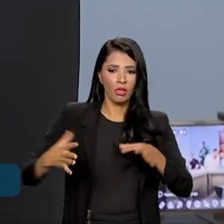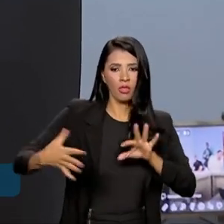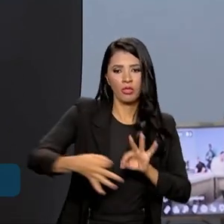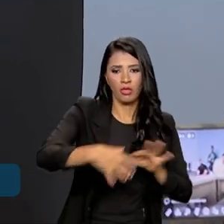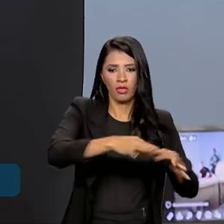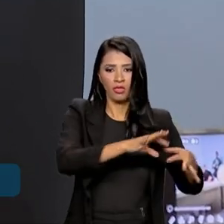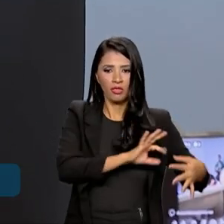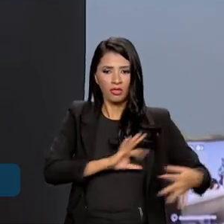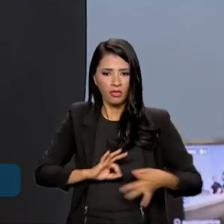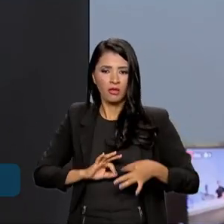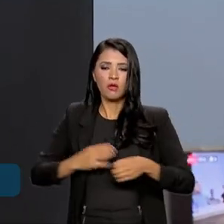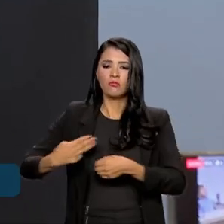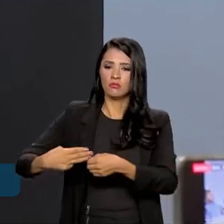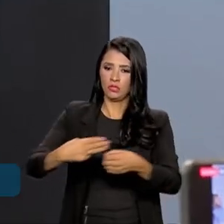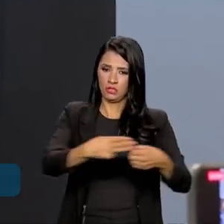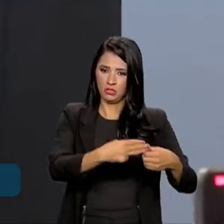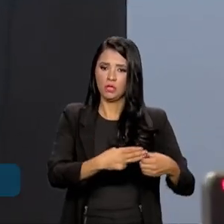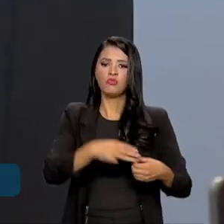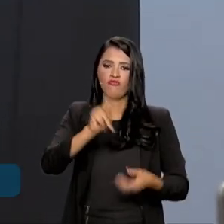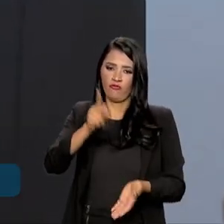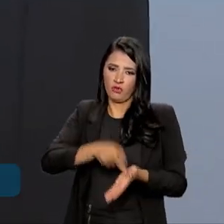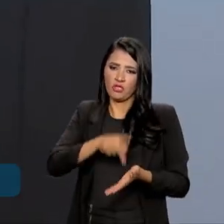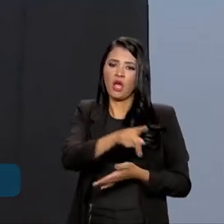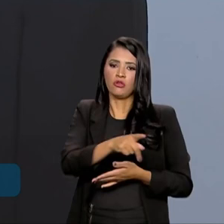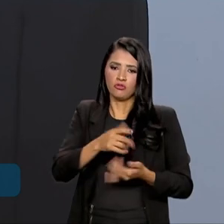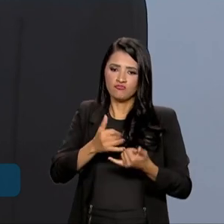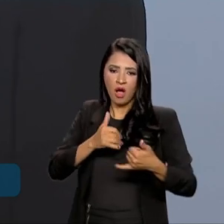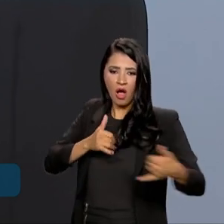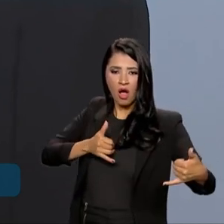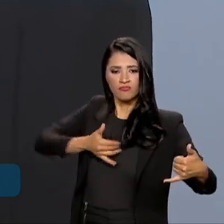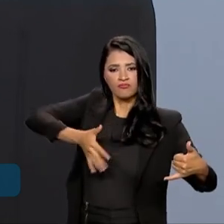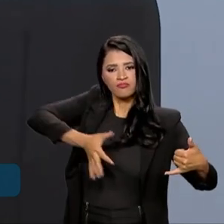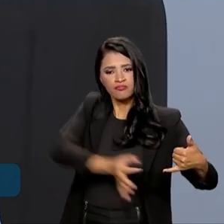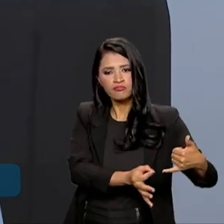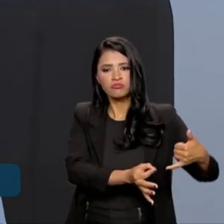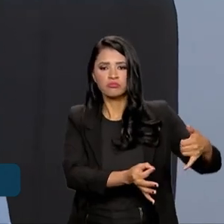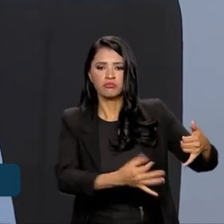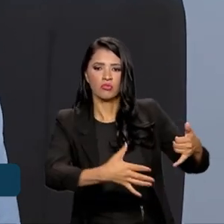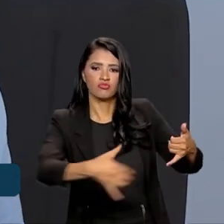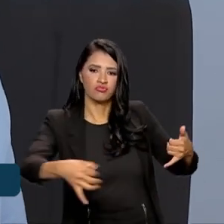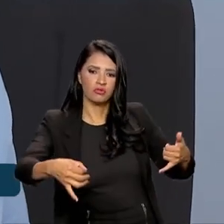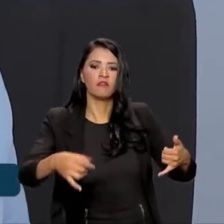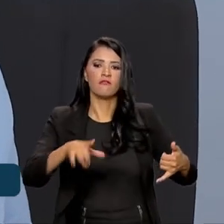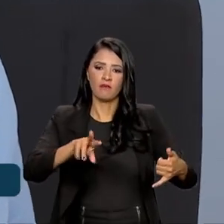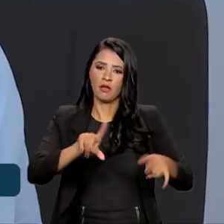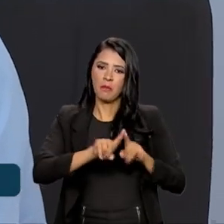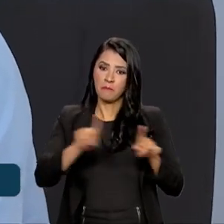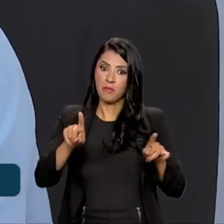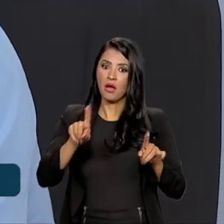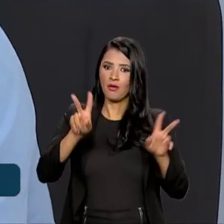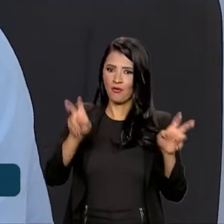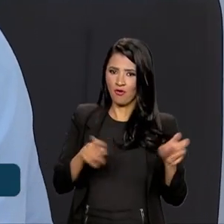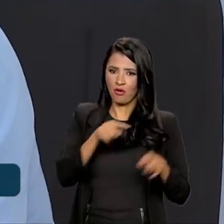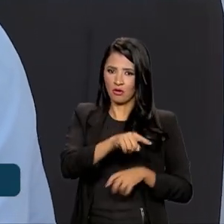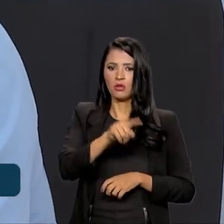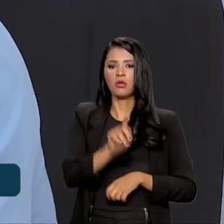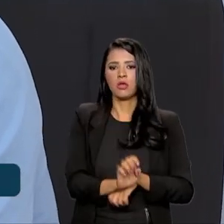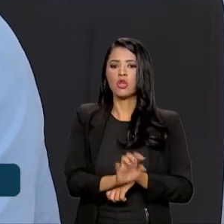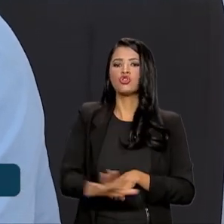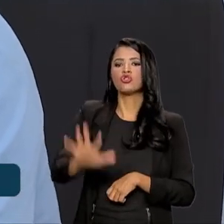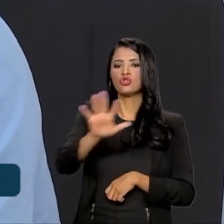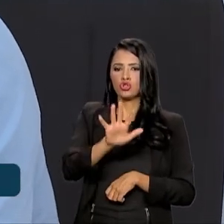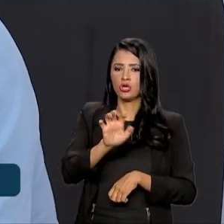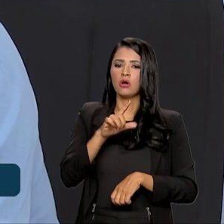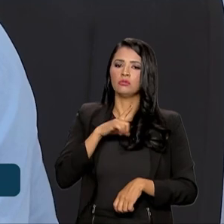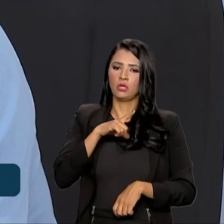municípios que, de fato, serão interligados. E aqui, só vou abrir um parênteses, a região aqui tem uma característica